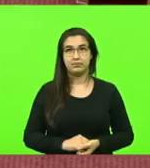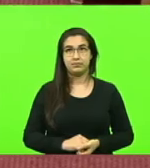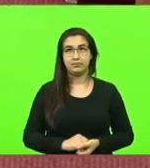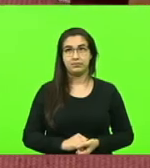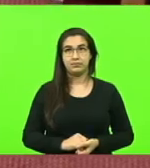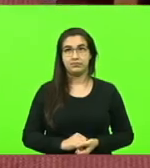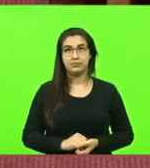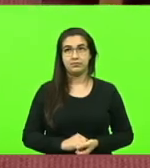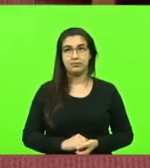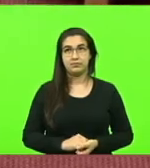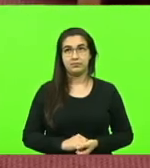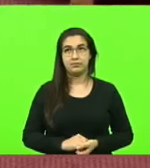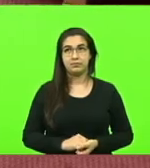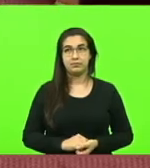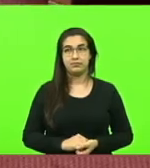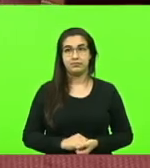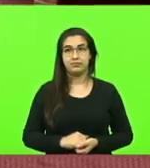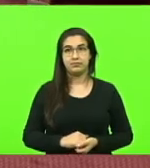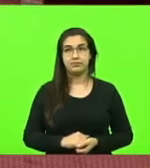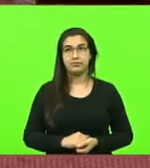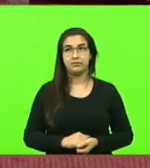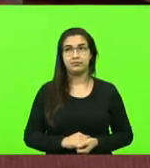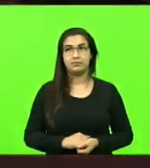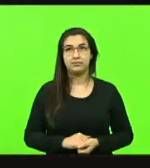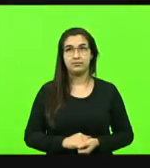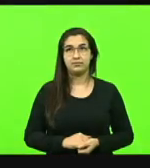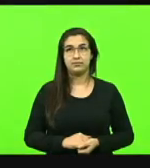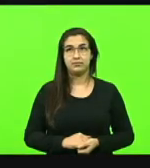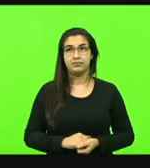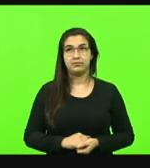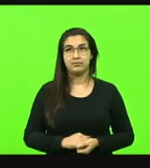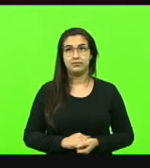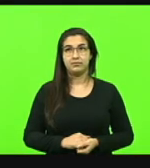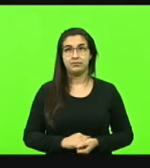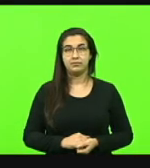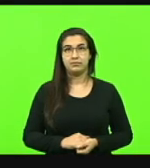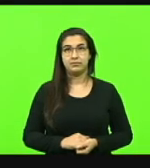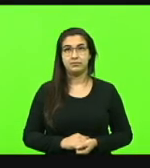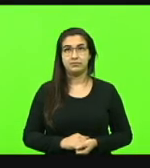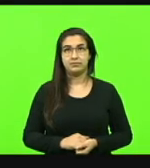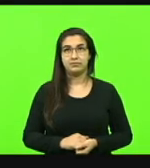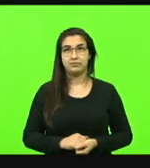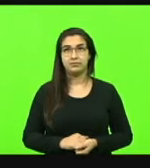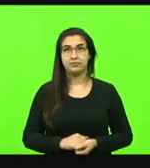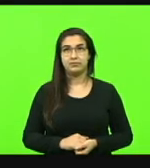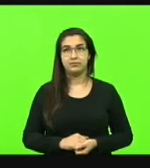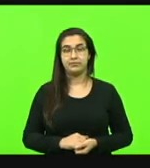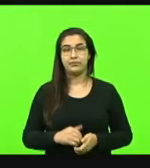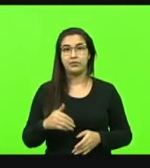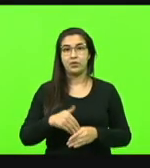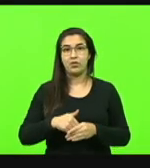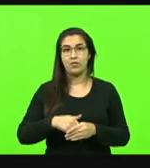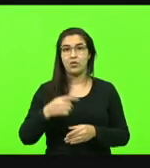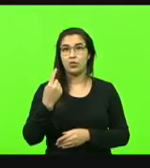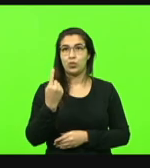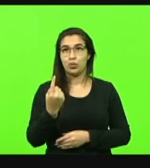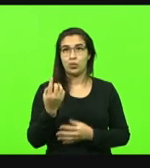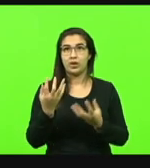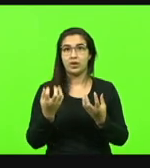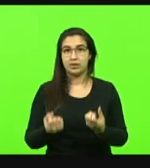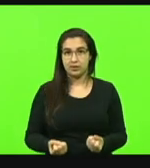presidente voto 1 apoia a moção voto 1 apoia a moção voto 2 rejeita a moção